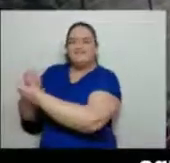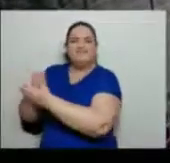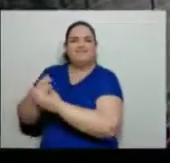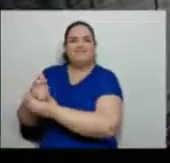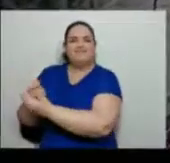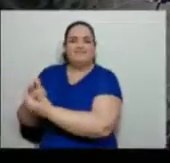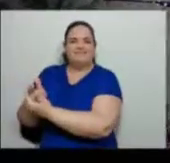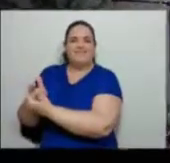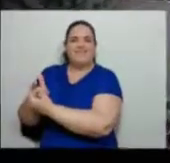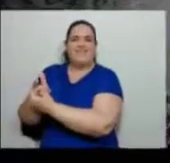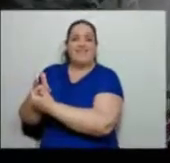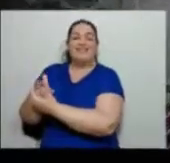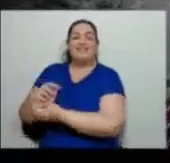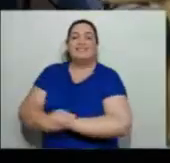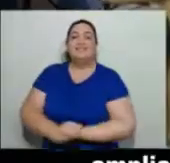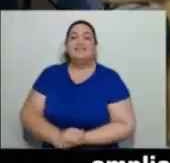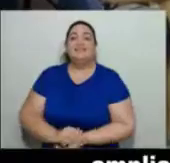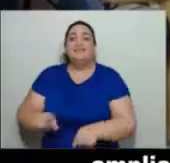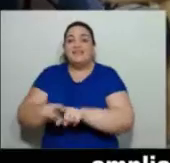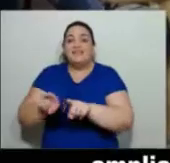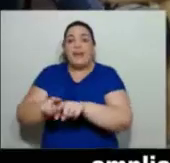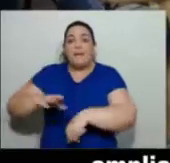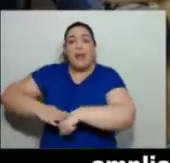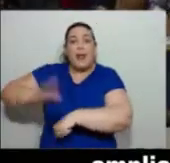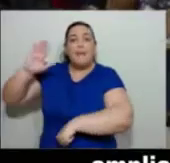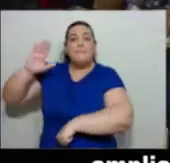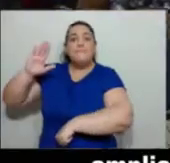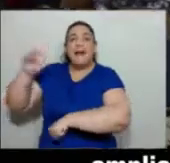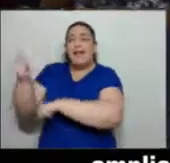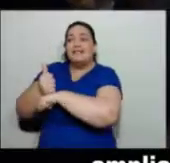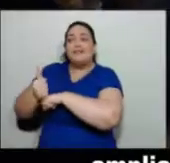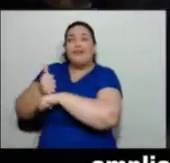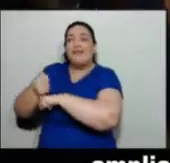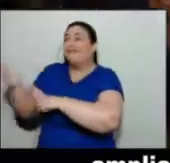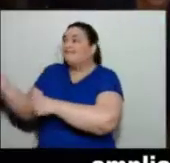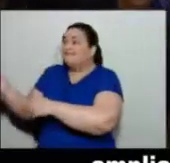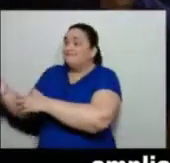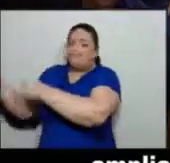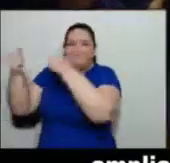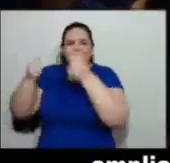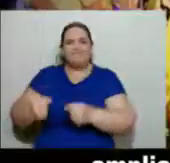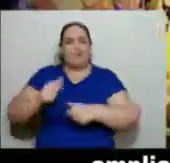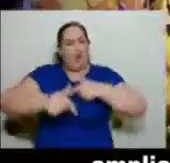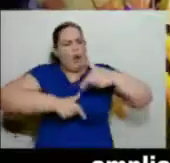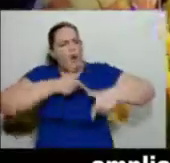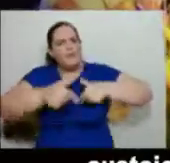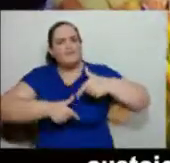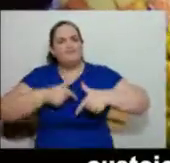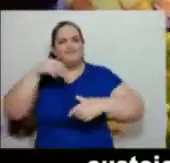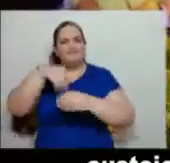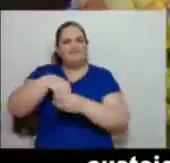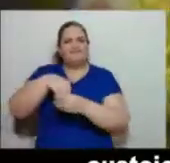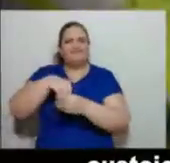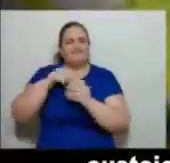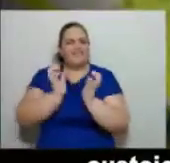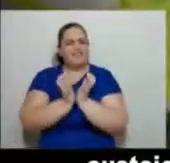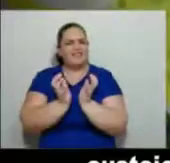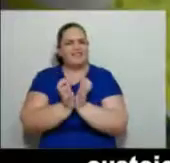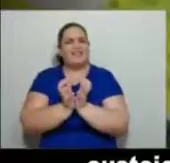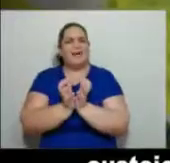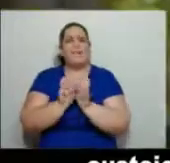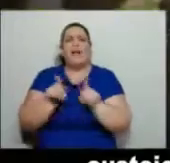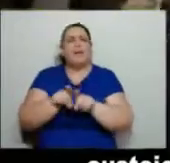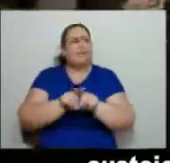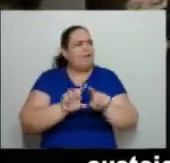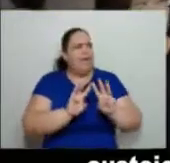para o protocolo de Pedia Suite, ampliação e manutenção das equipes multidisciplinares, custeio para eventos